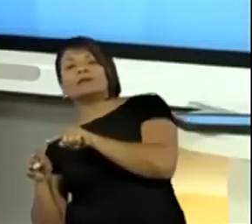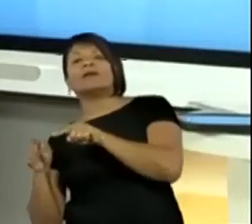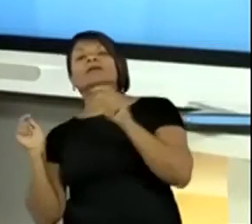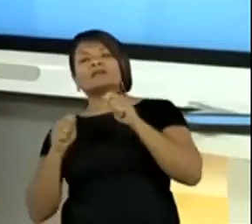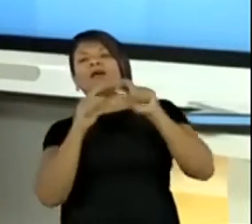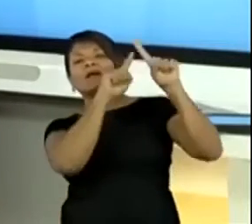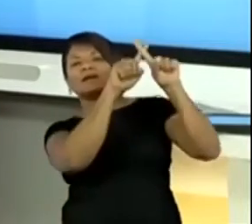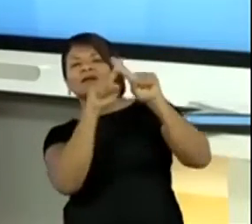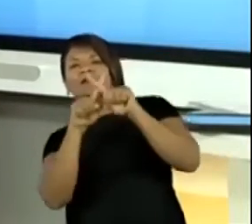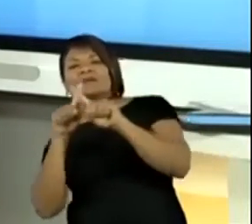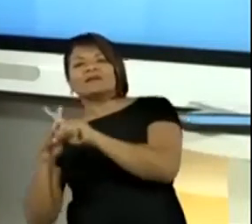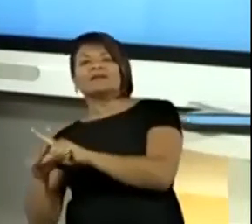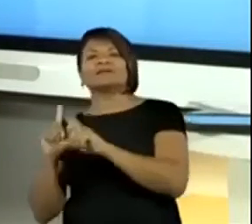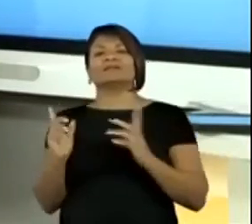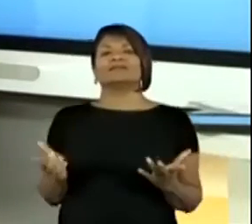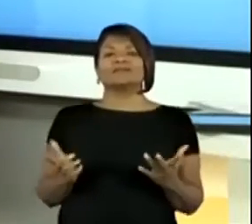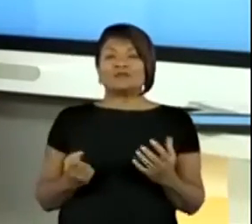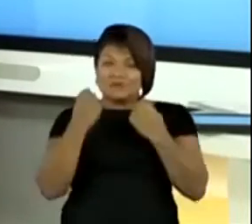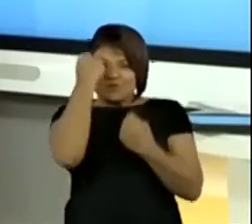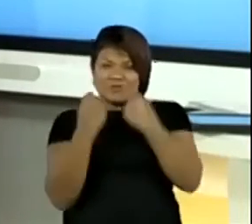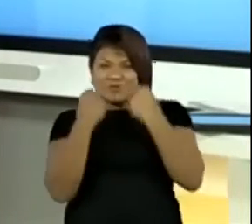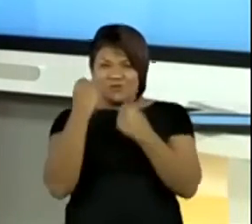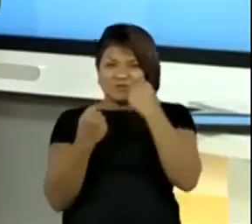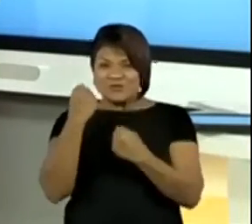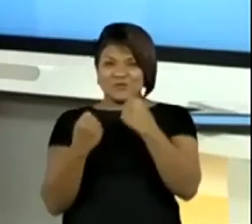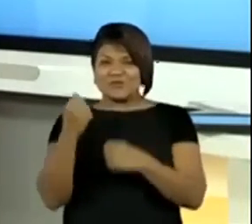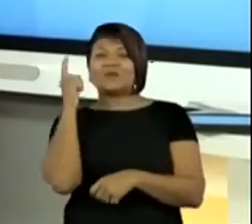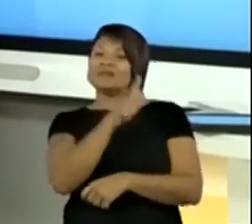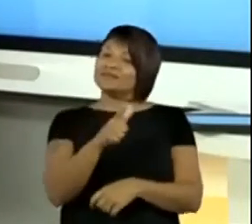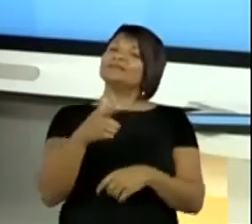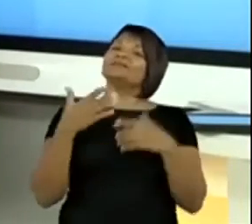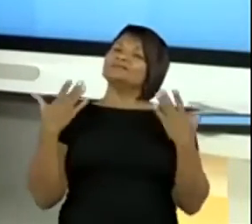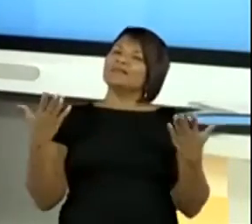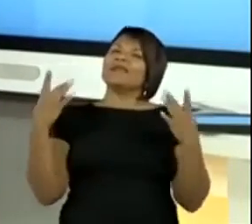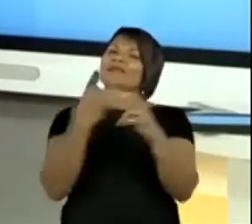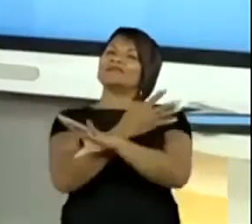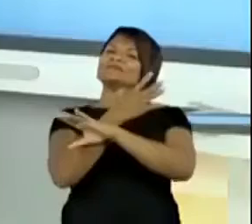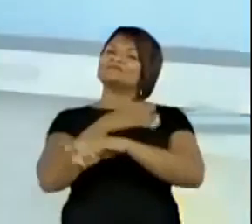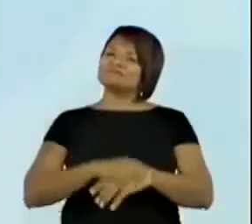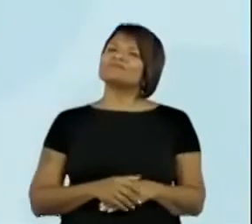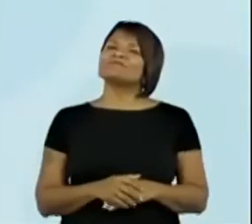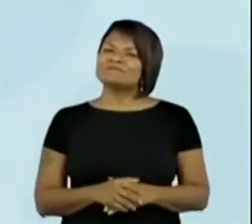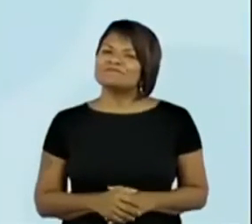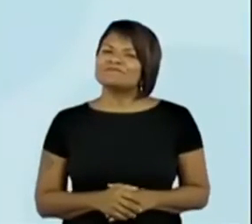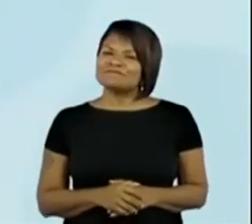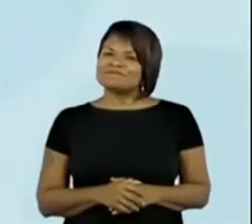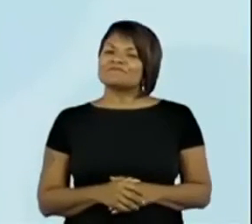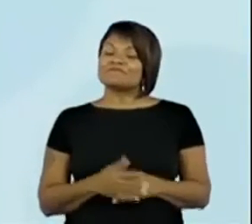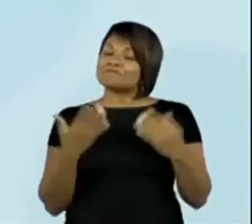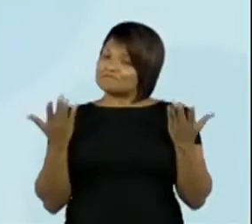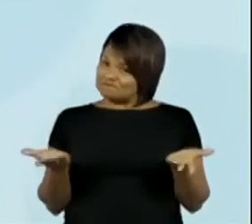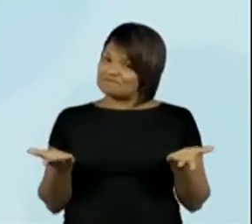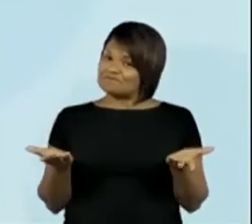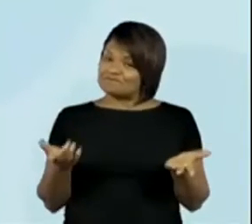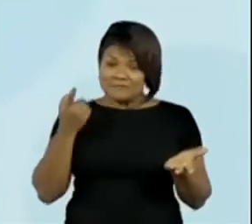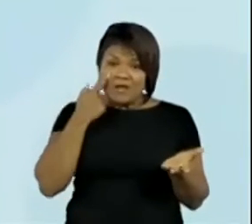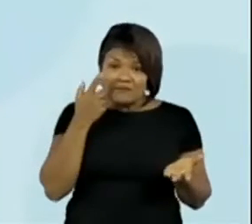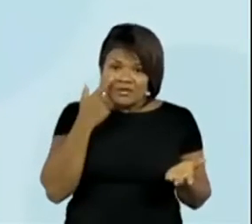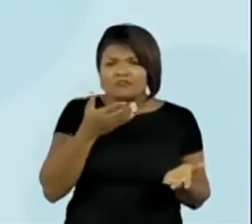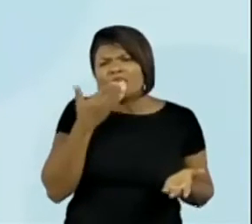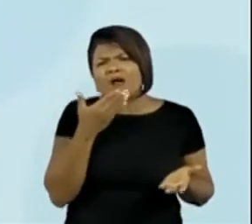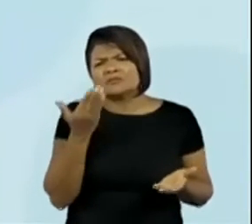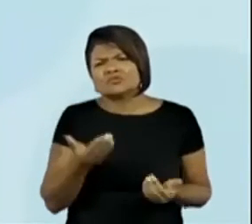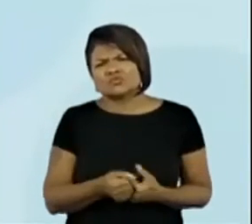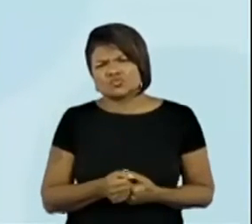só. Uhul! Jogo da velha. Fiz o jogo da velha. Tá vendo como é